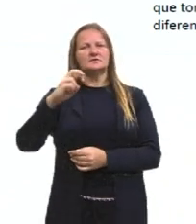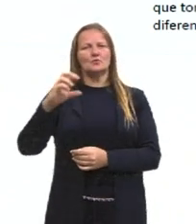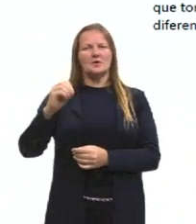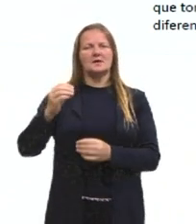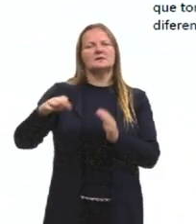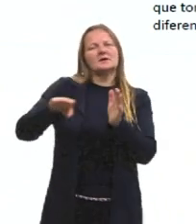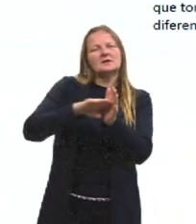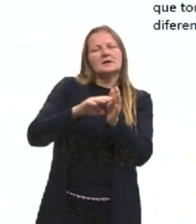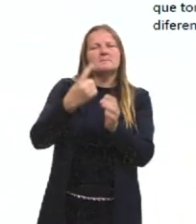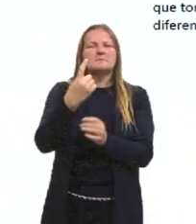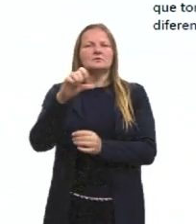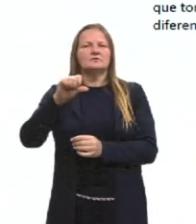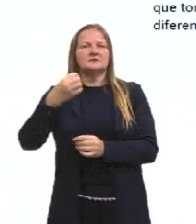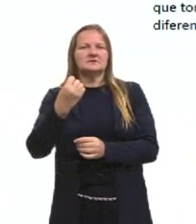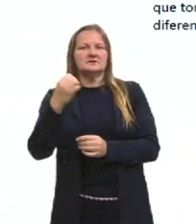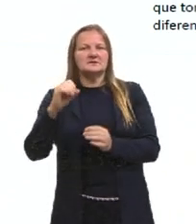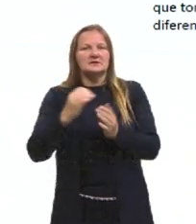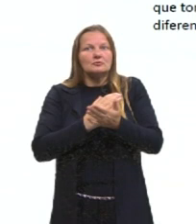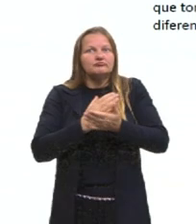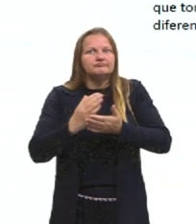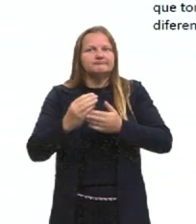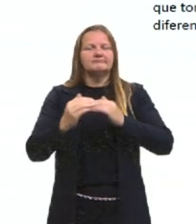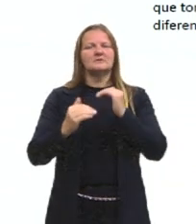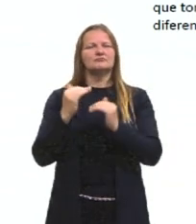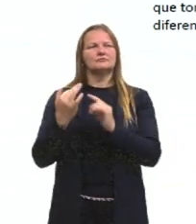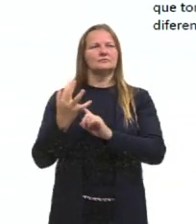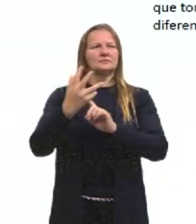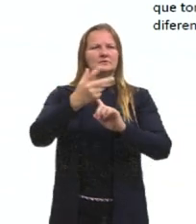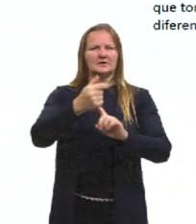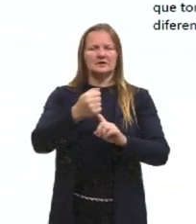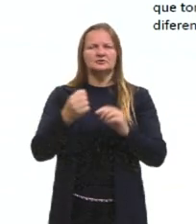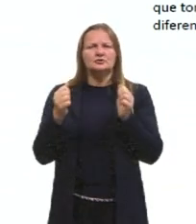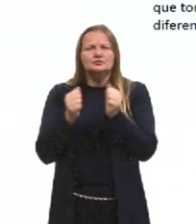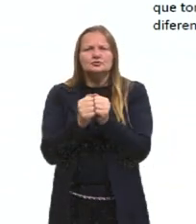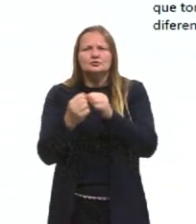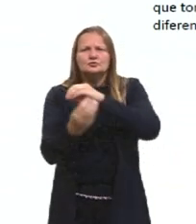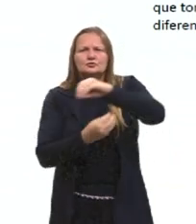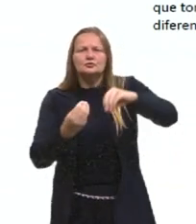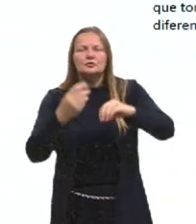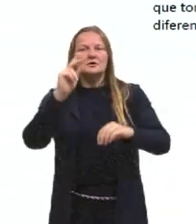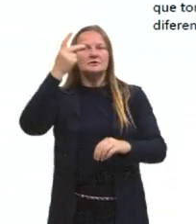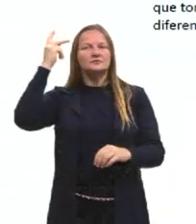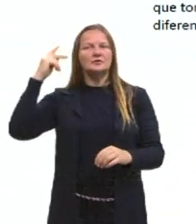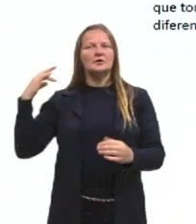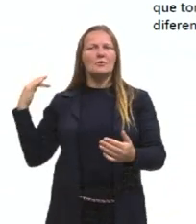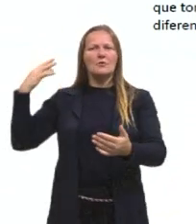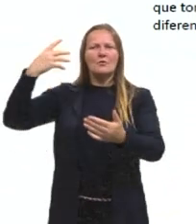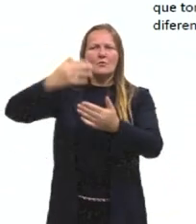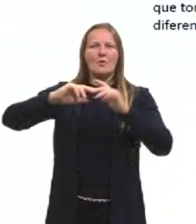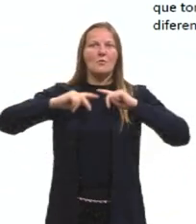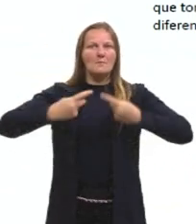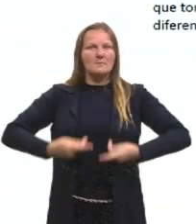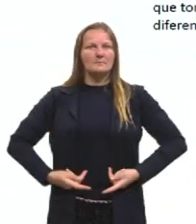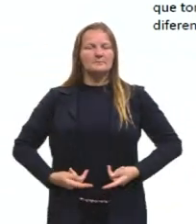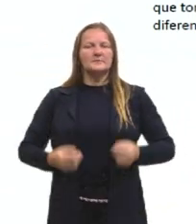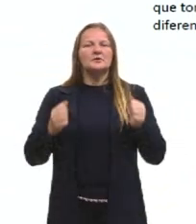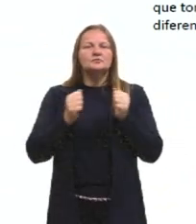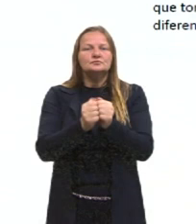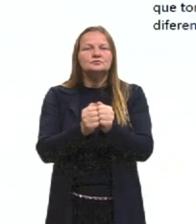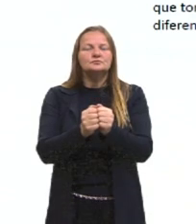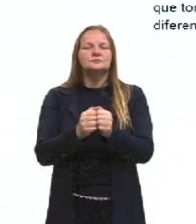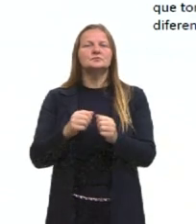60. É importante entender que a arte anda junto com a história da humanidade e acompanha, então,